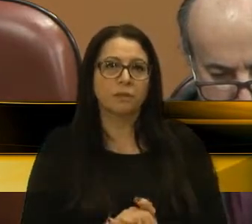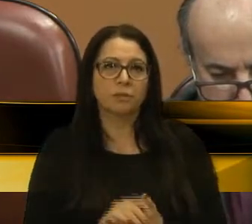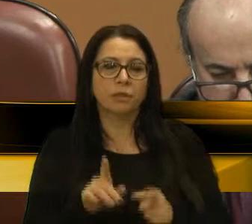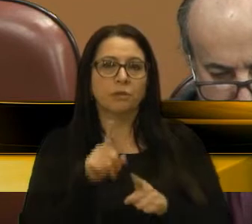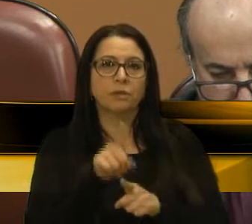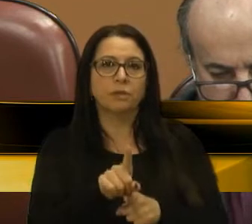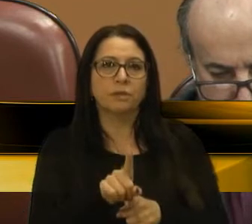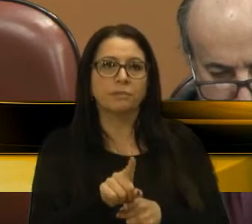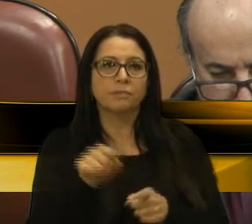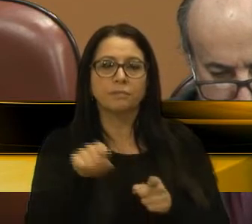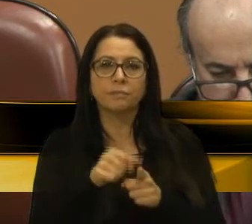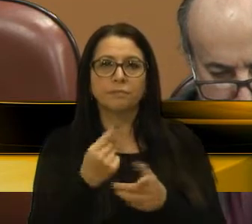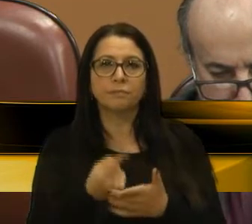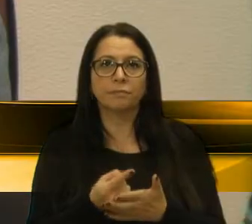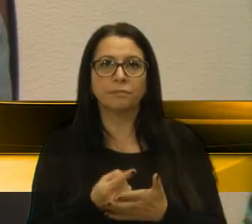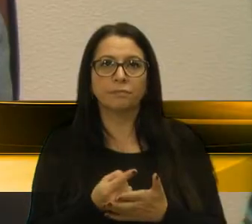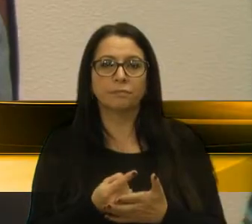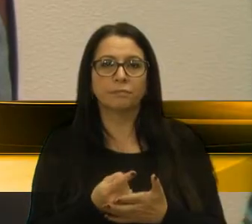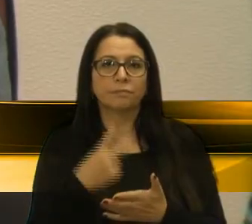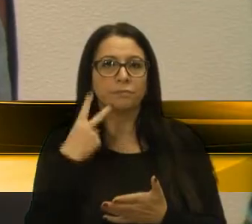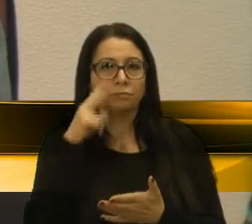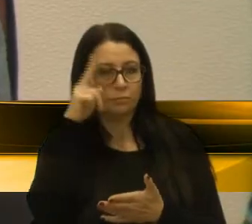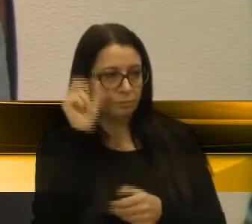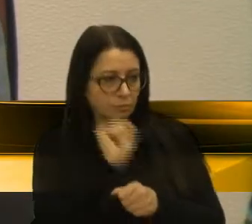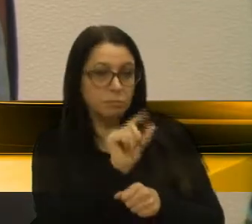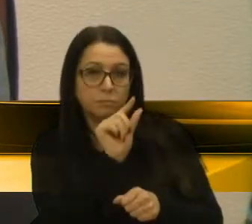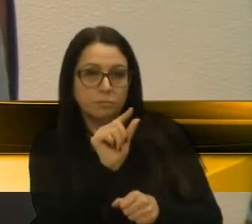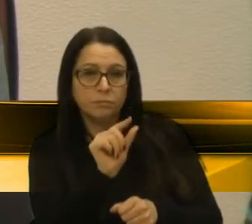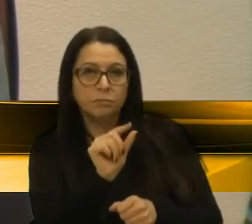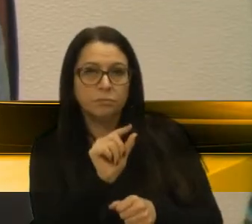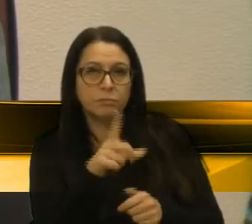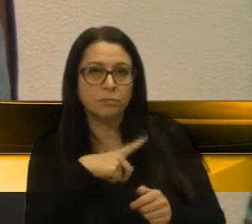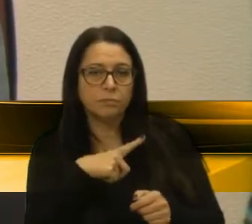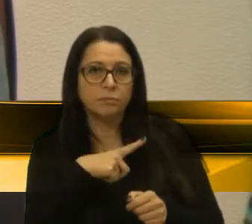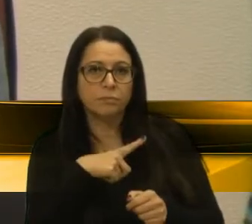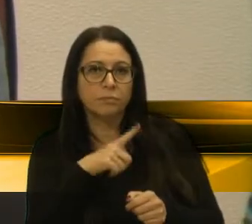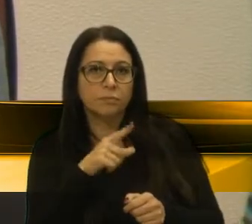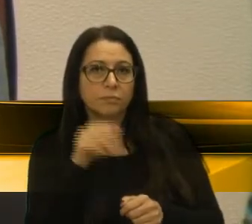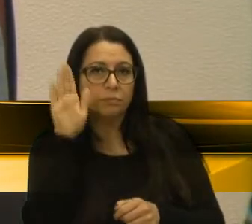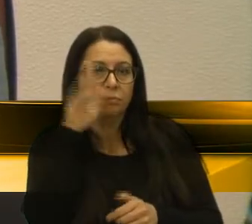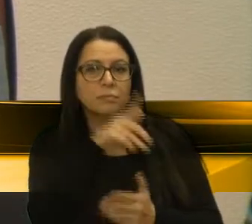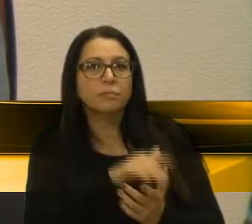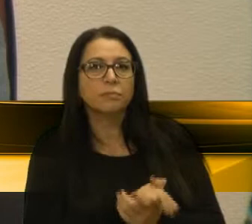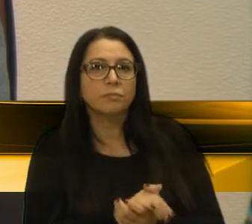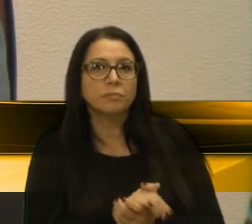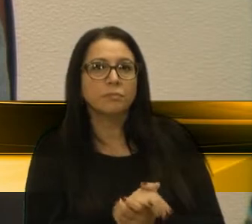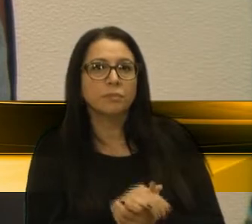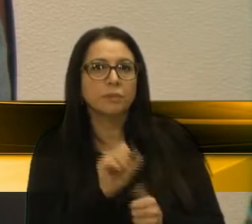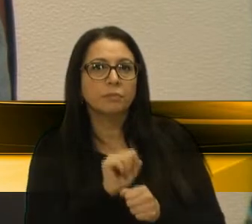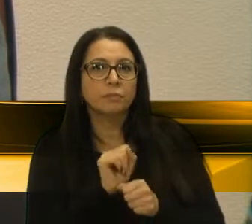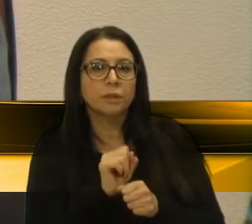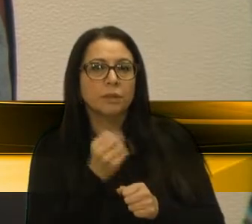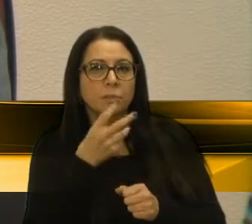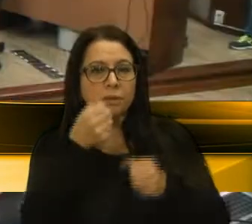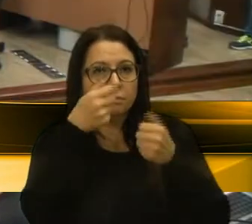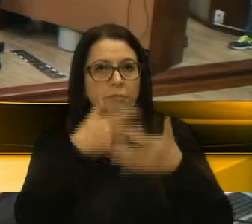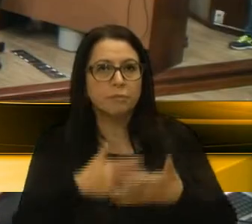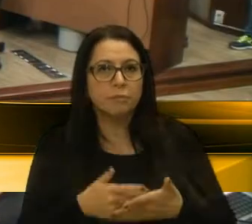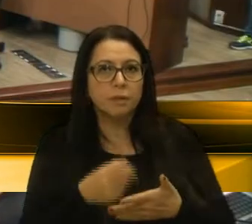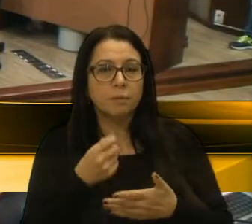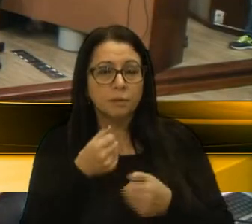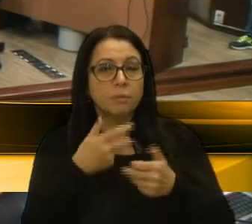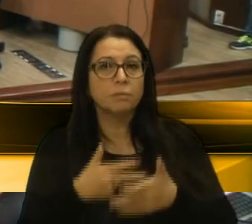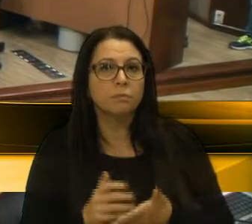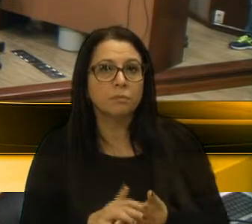maneira... Vereador Belocínio, só um instantinho, tem uma questão de ordem, que espero que seja bem fundamentada. Bem fundamentada, senhor